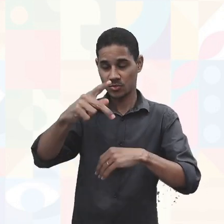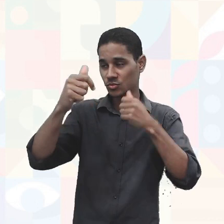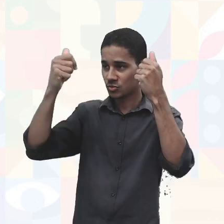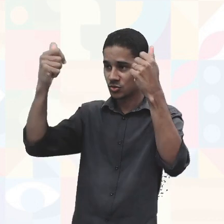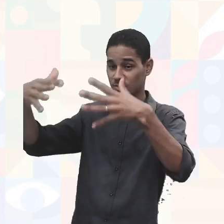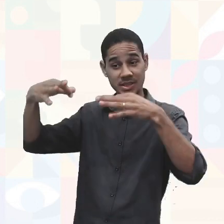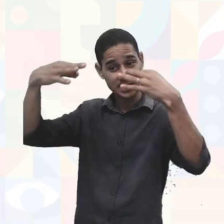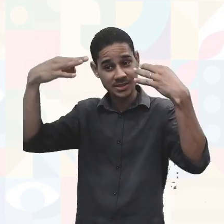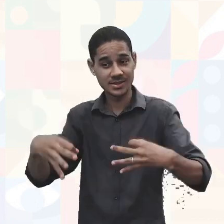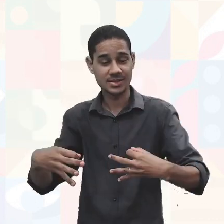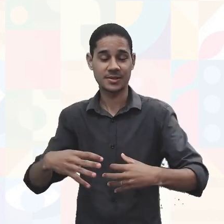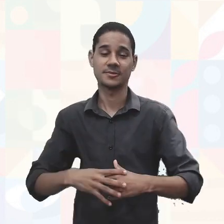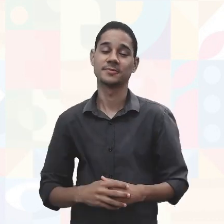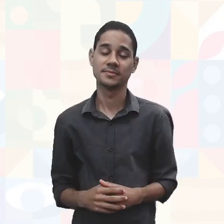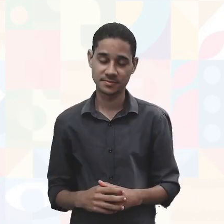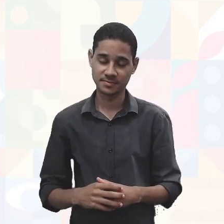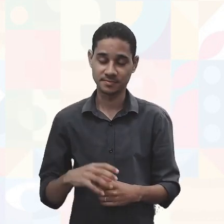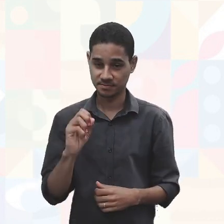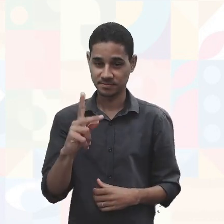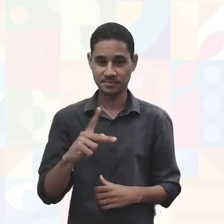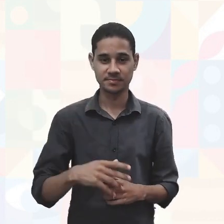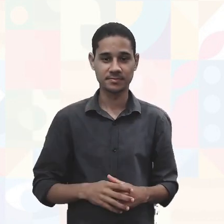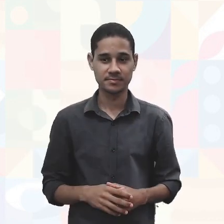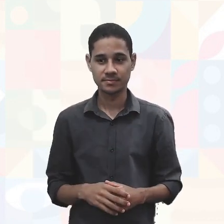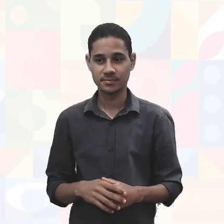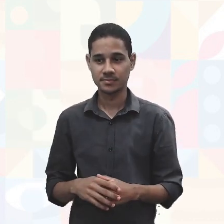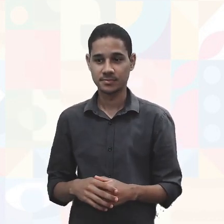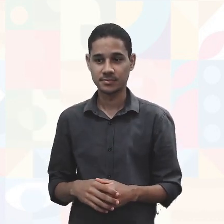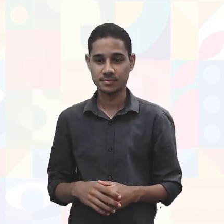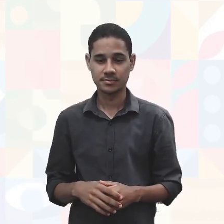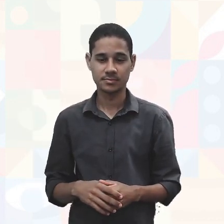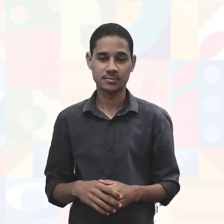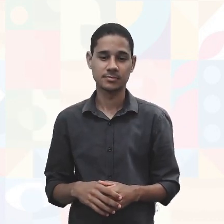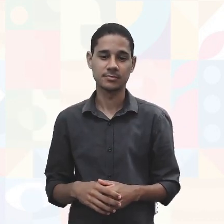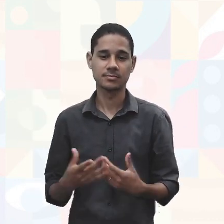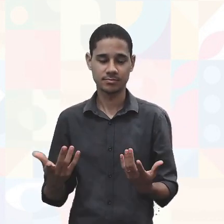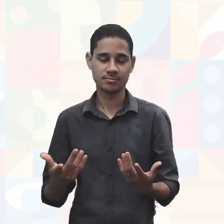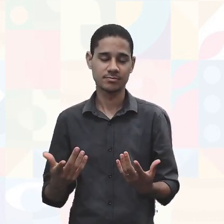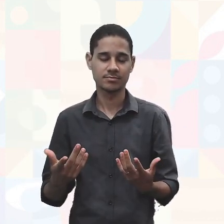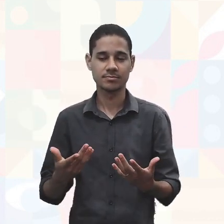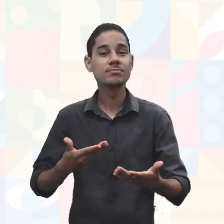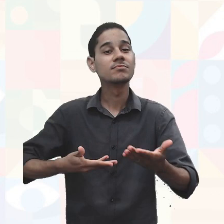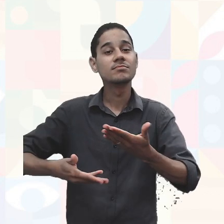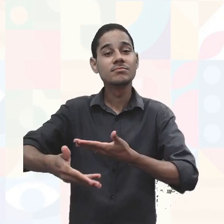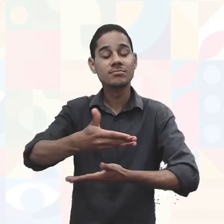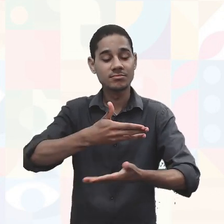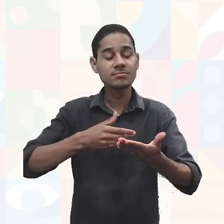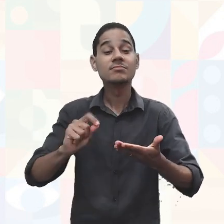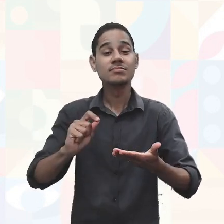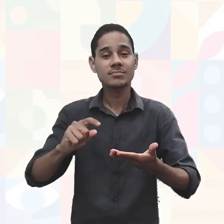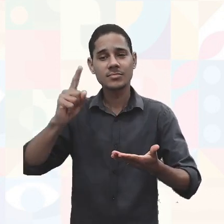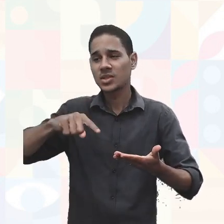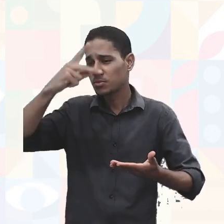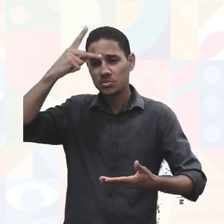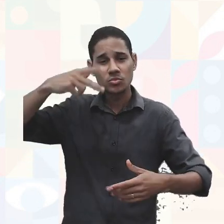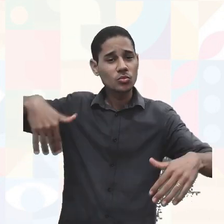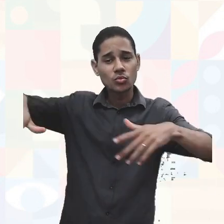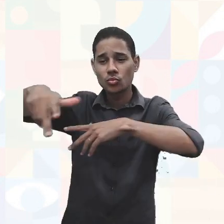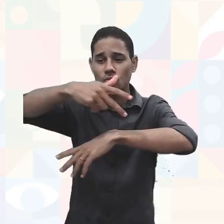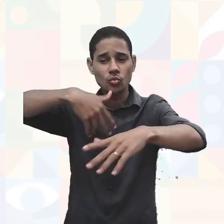certa. Ok? Então, as ações compartilhadas é o quê? É o compartilhamento de todos,